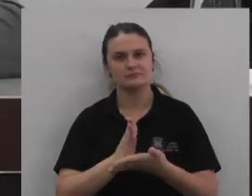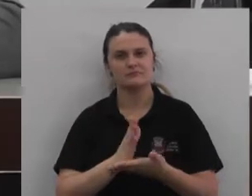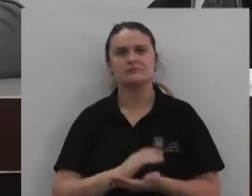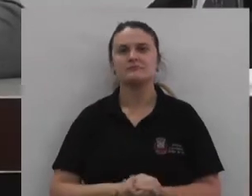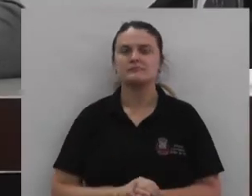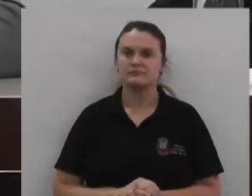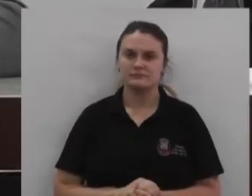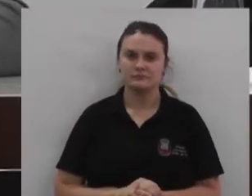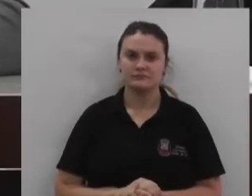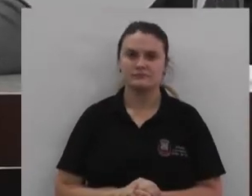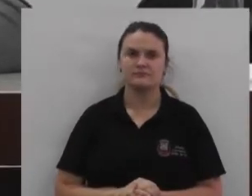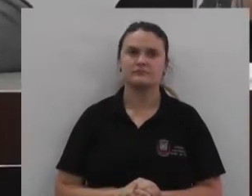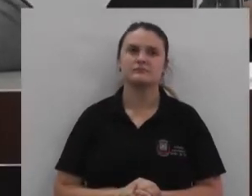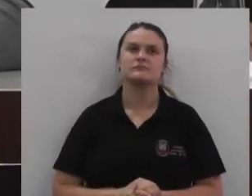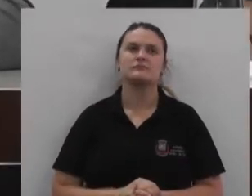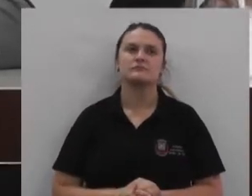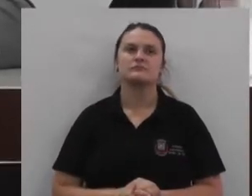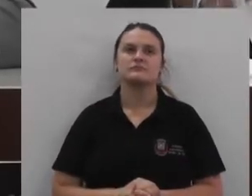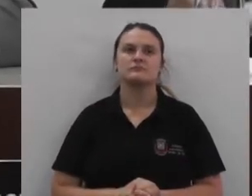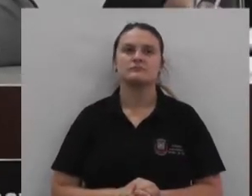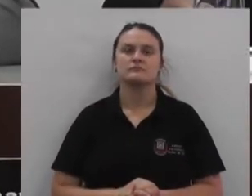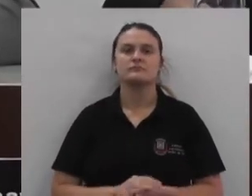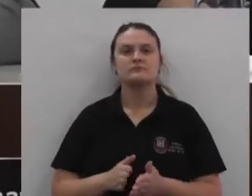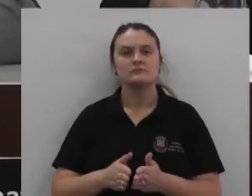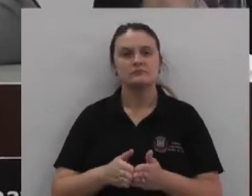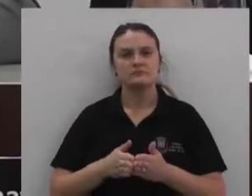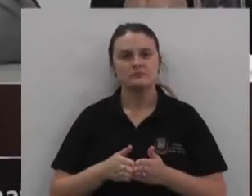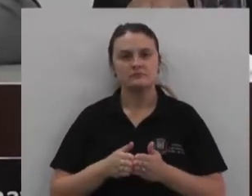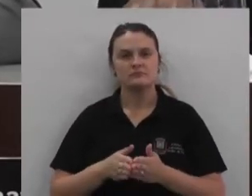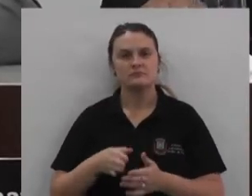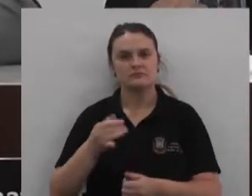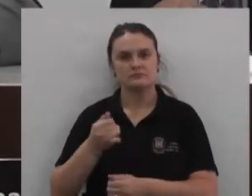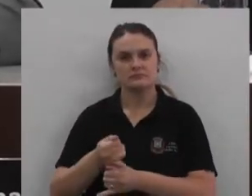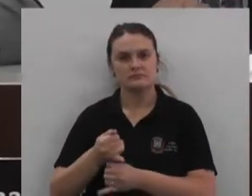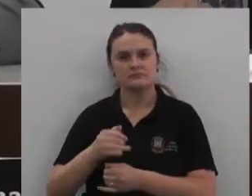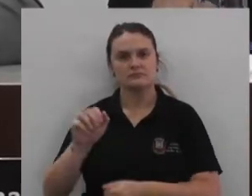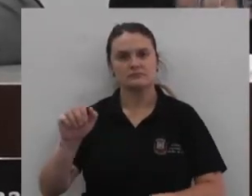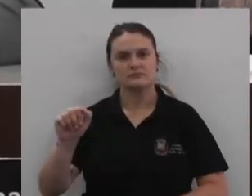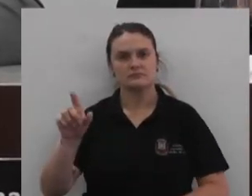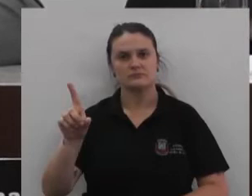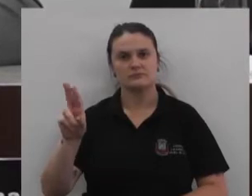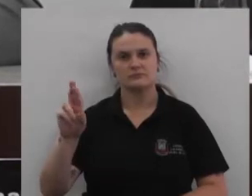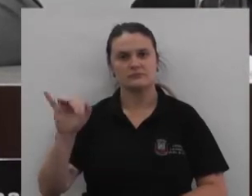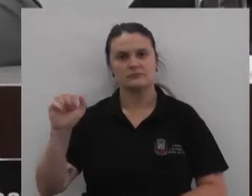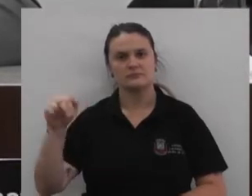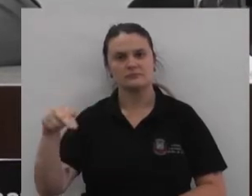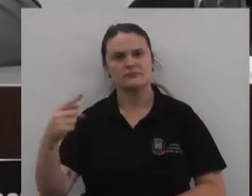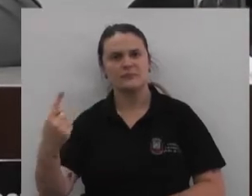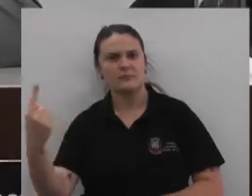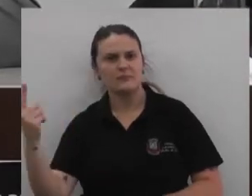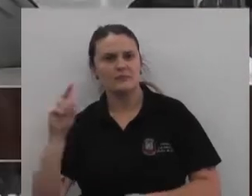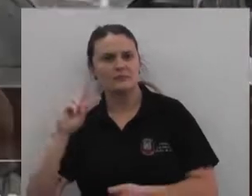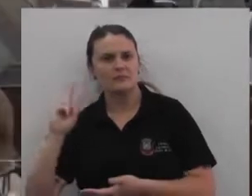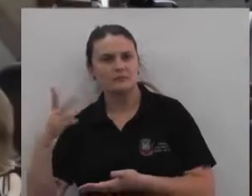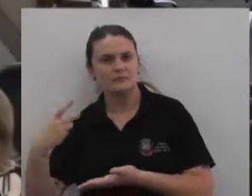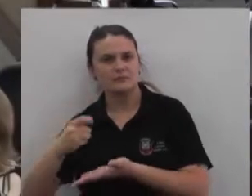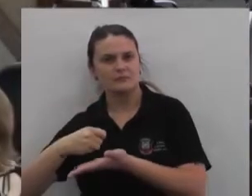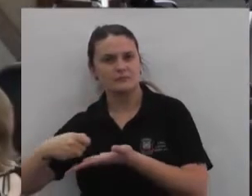A mesma está aprovada Solicito ao senhor Adrian para que apanhe as assinaturas